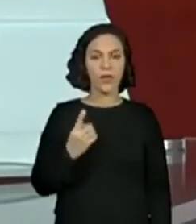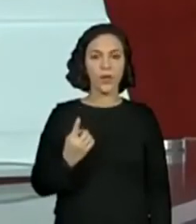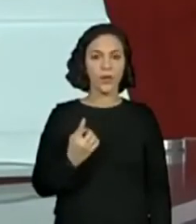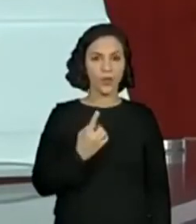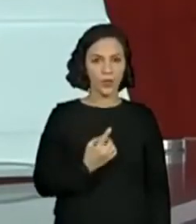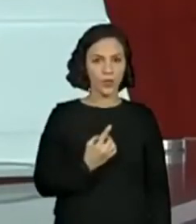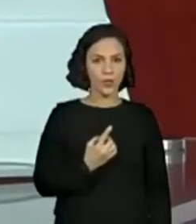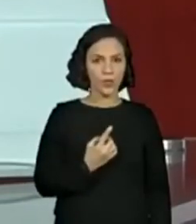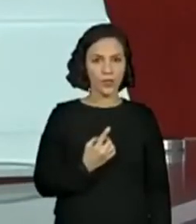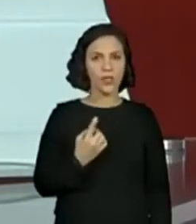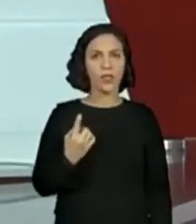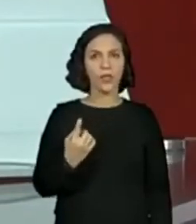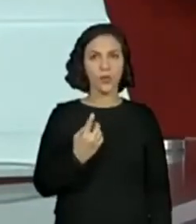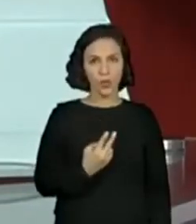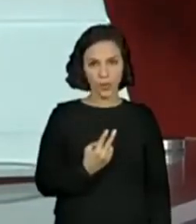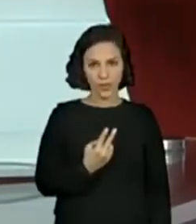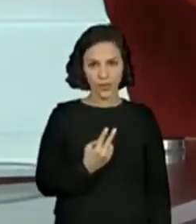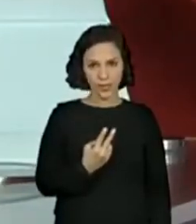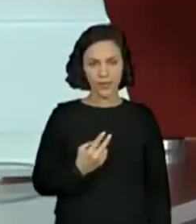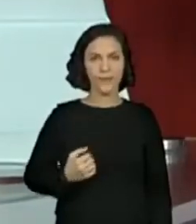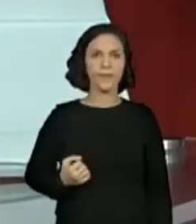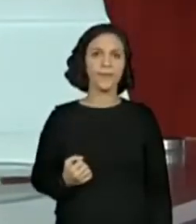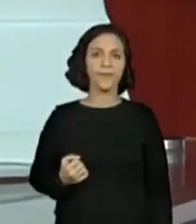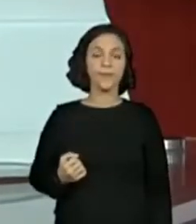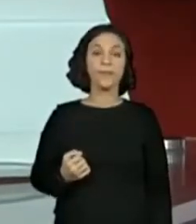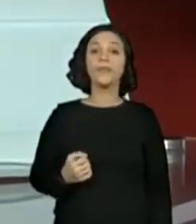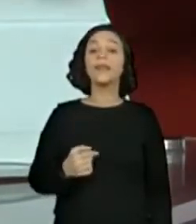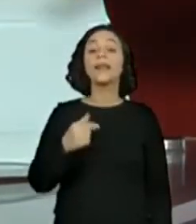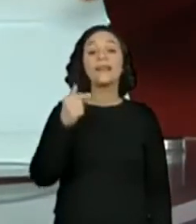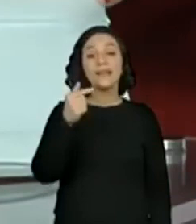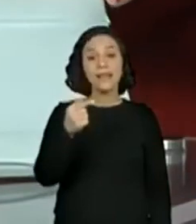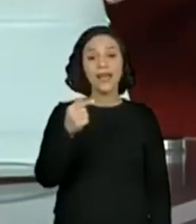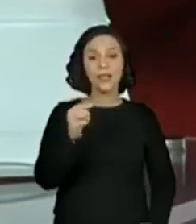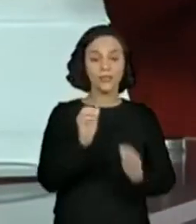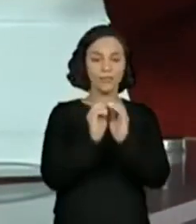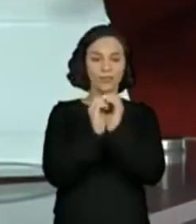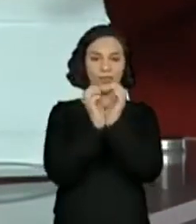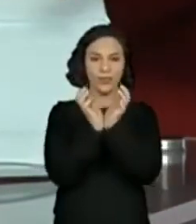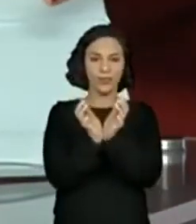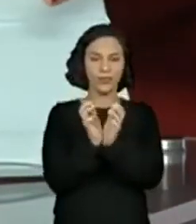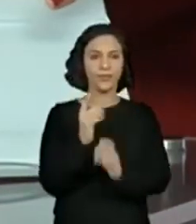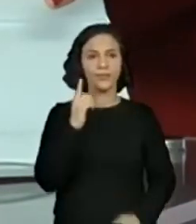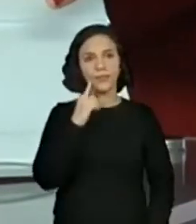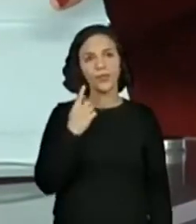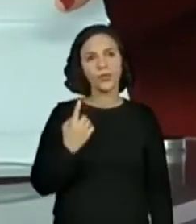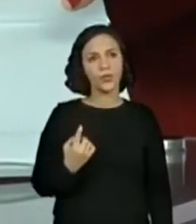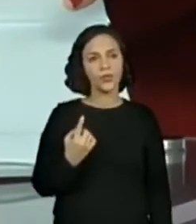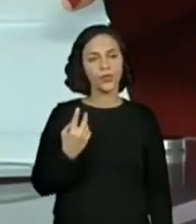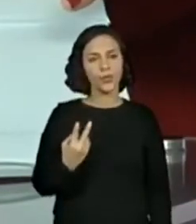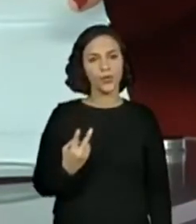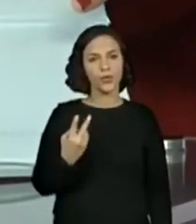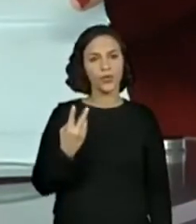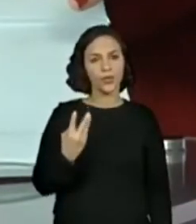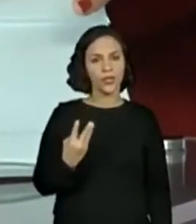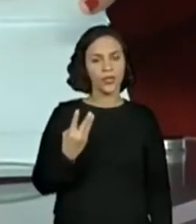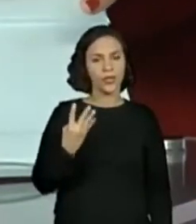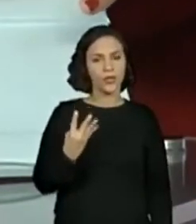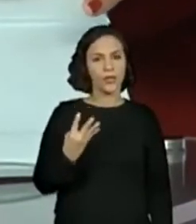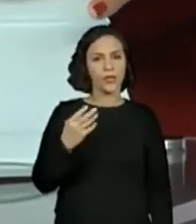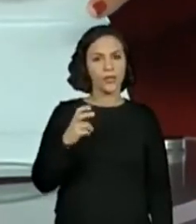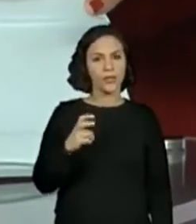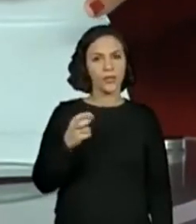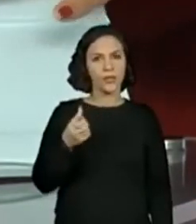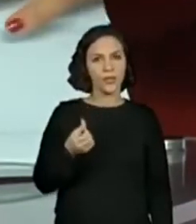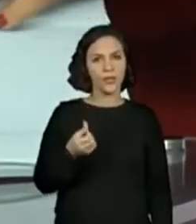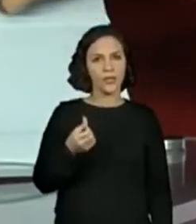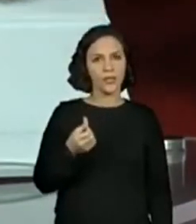onze, doze. E sete cravos. Isso. Um, dois, três, quatro, cinco, seis,